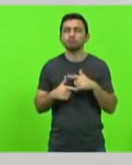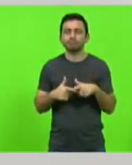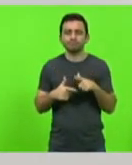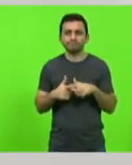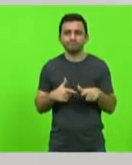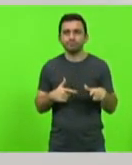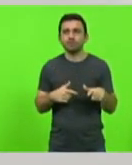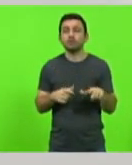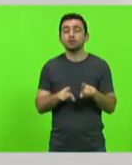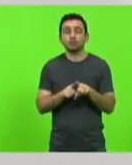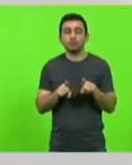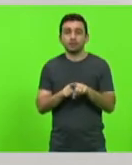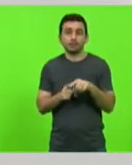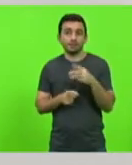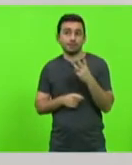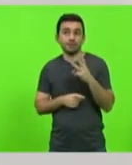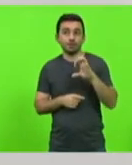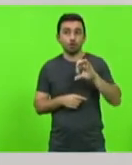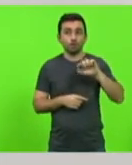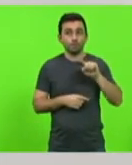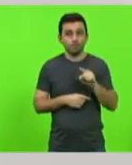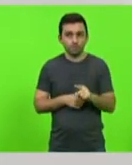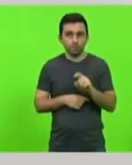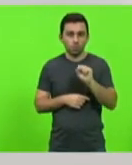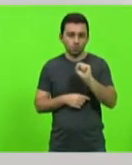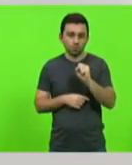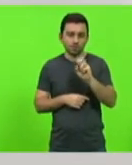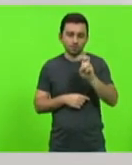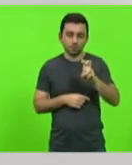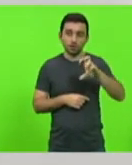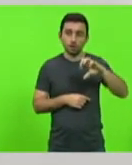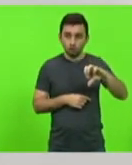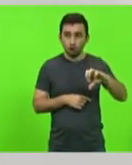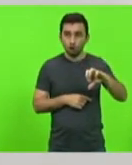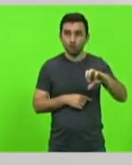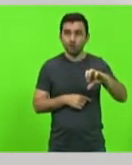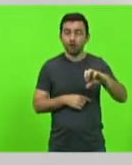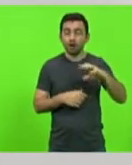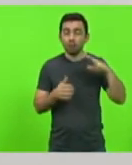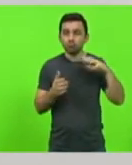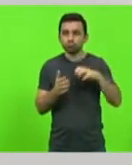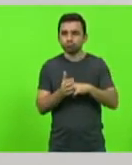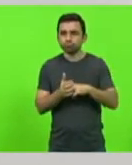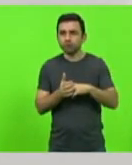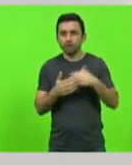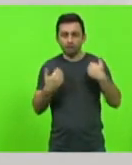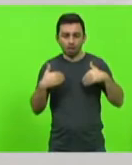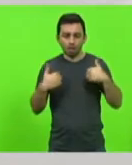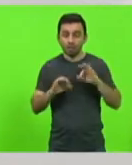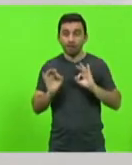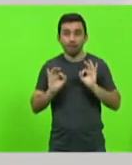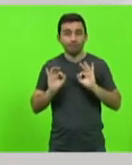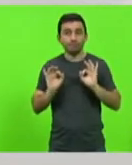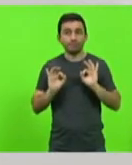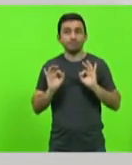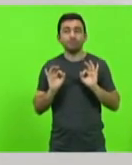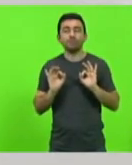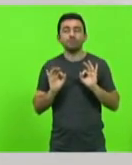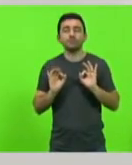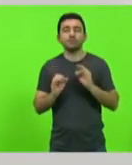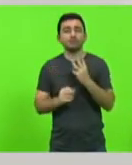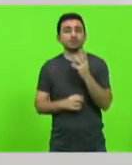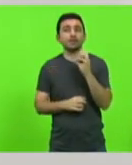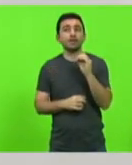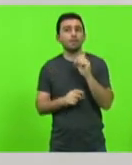tivemos outros 39.859 acidentes sem lesão corporal. Nós estamos falando em 30 meses.